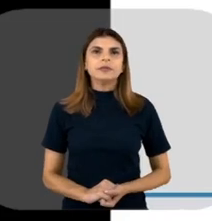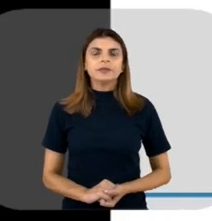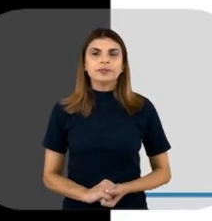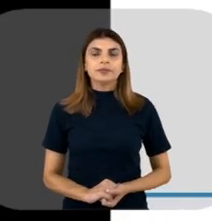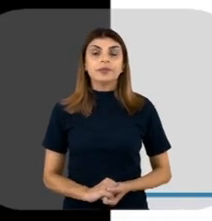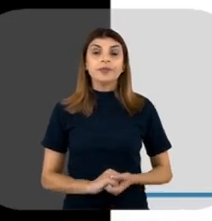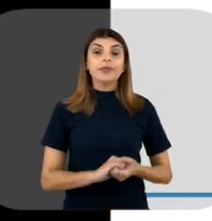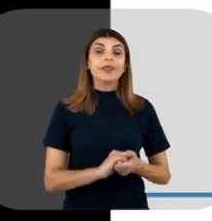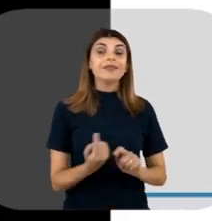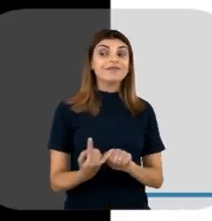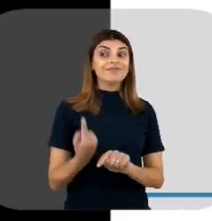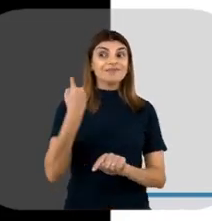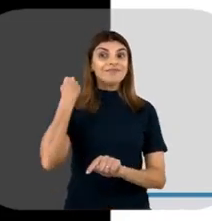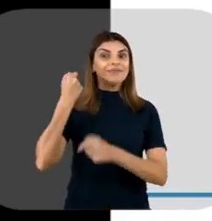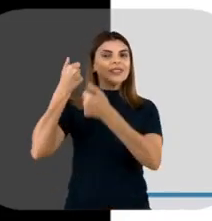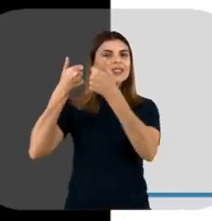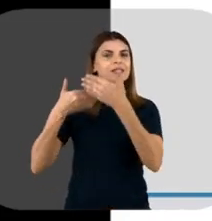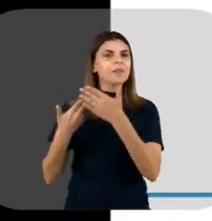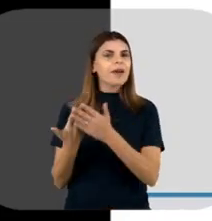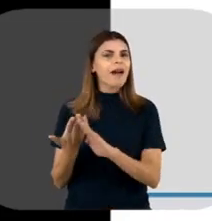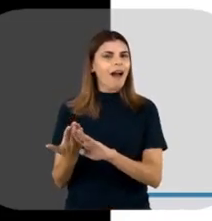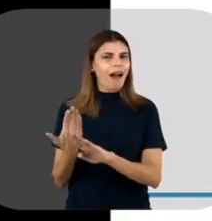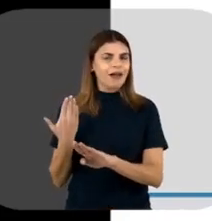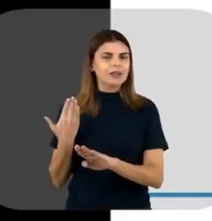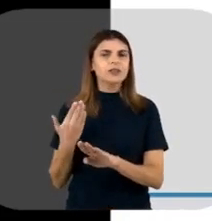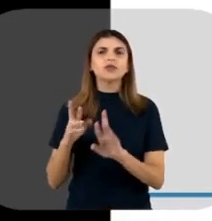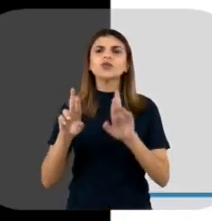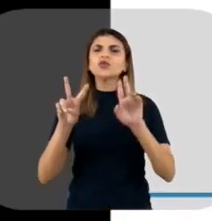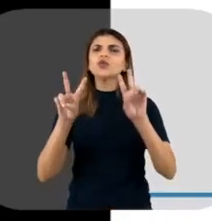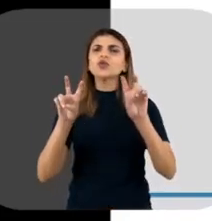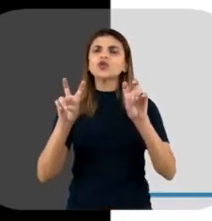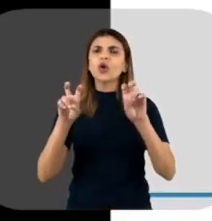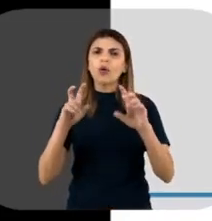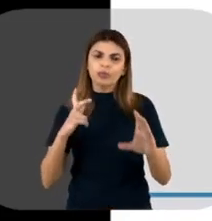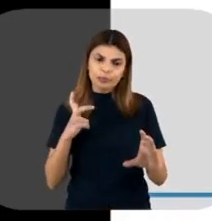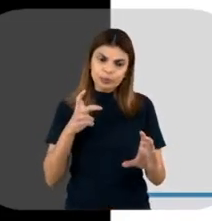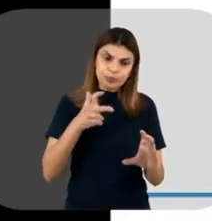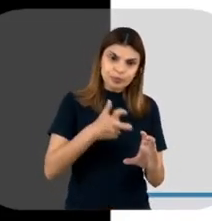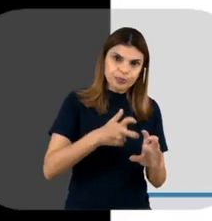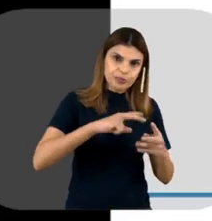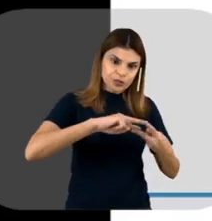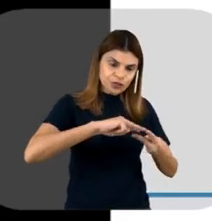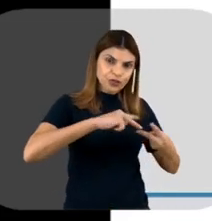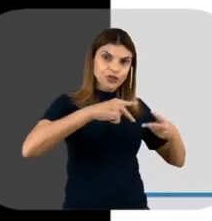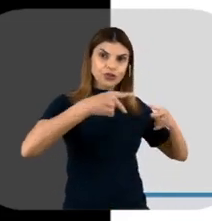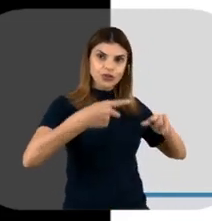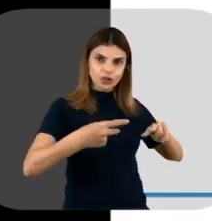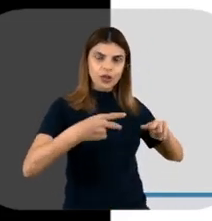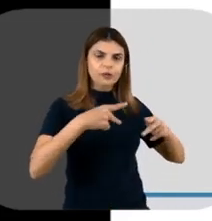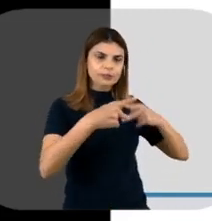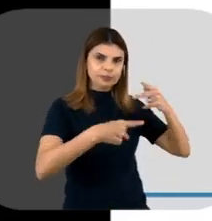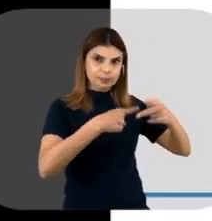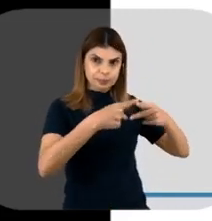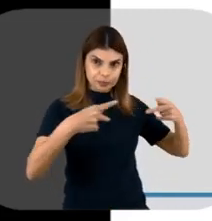Então, voltando lá para o a gente tinha falado, né? Da questão da inserção de um gene num